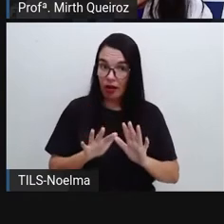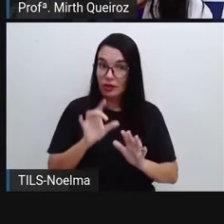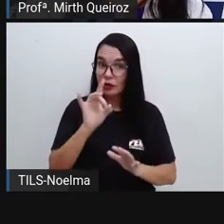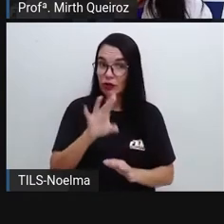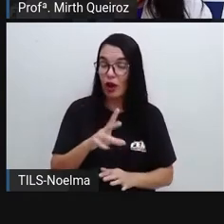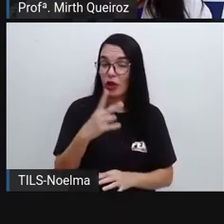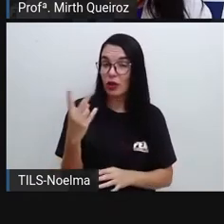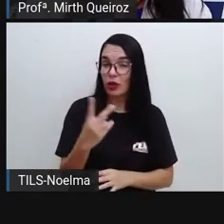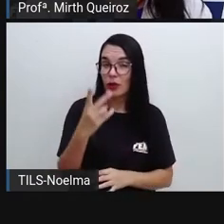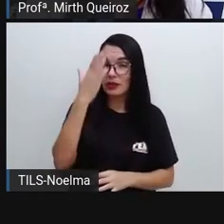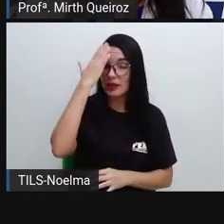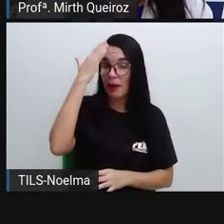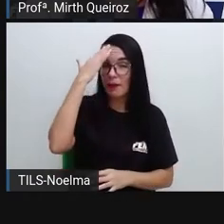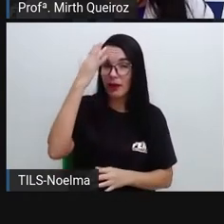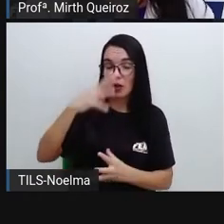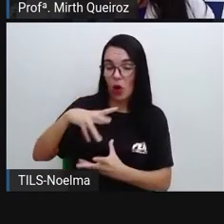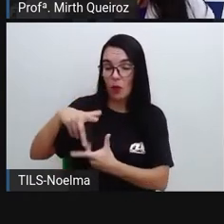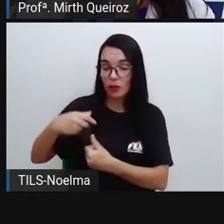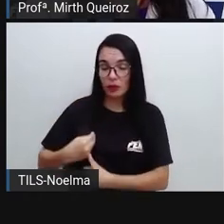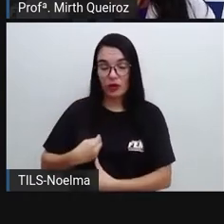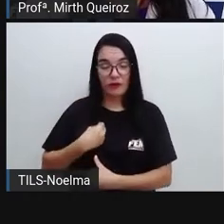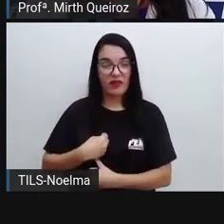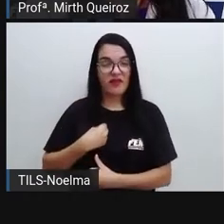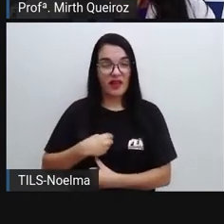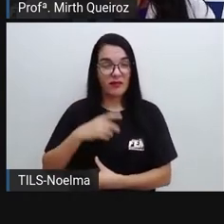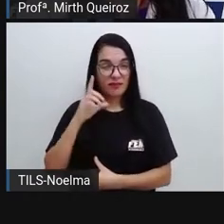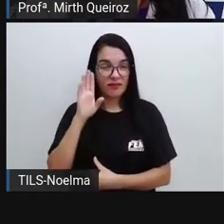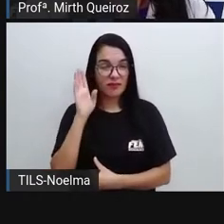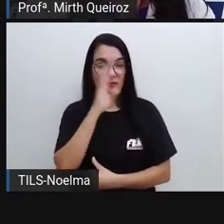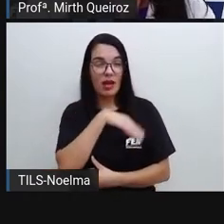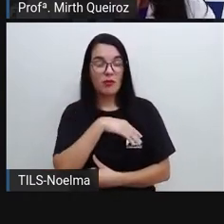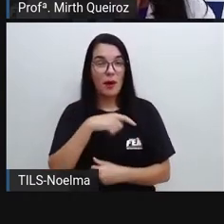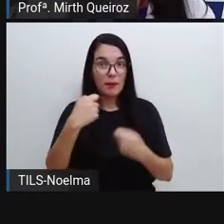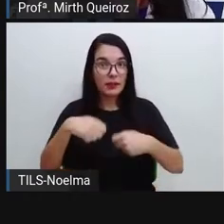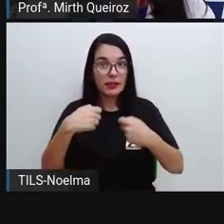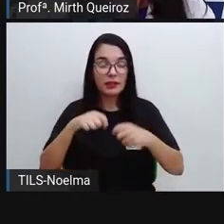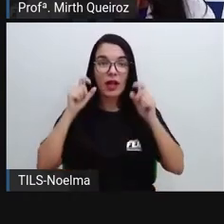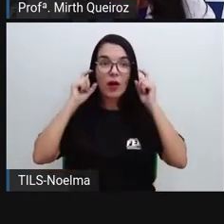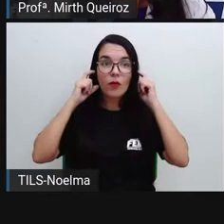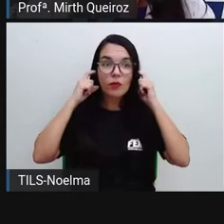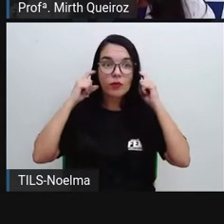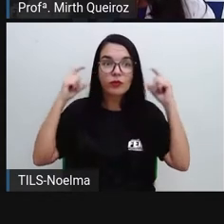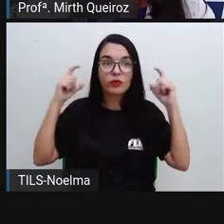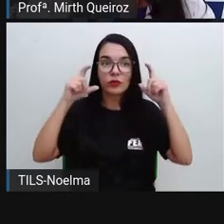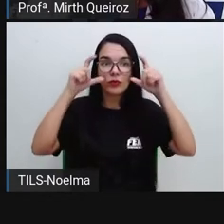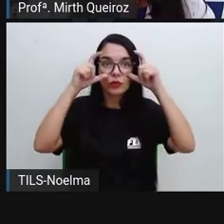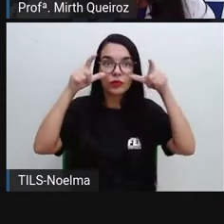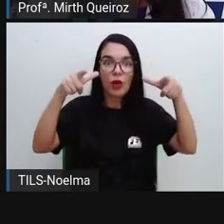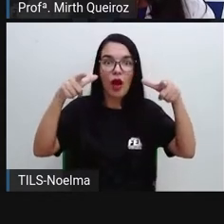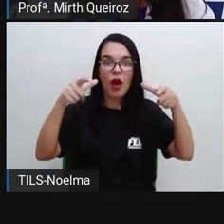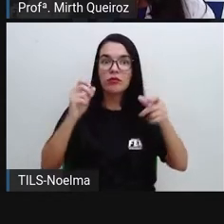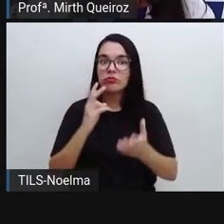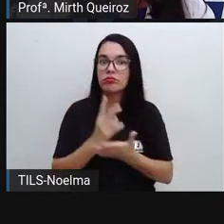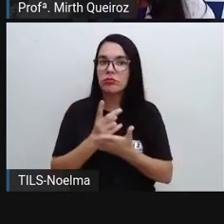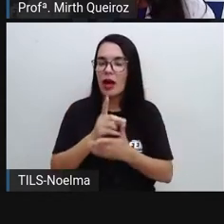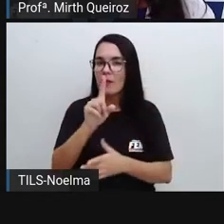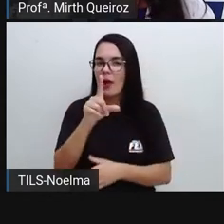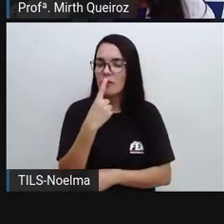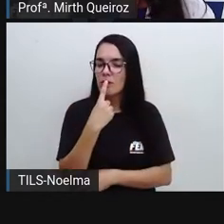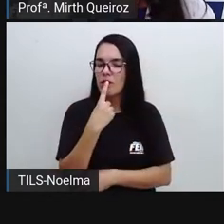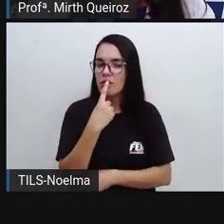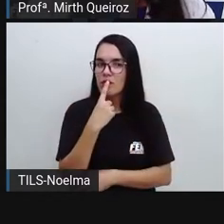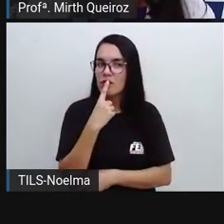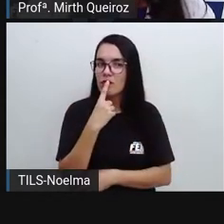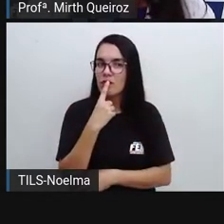mundo tão voraz. Deixe os olhos e ouvidos bem atentos, porém, não abra seu bico à